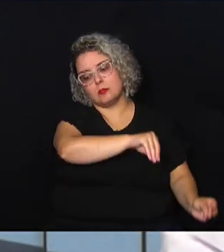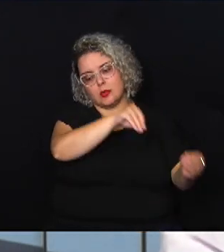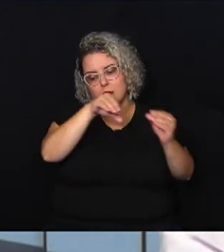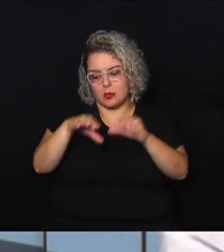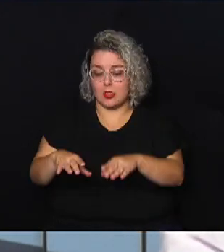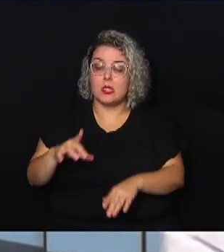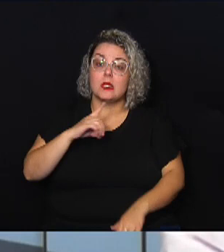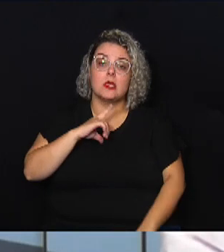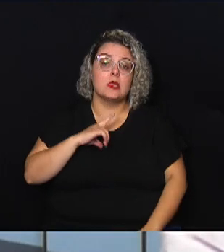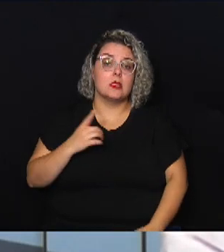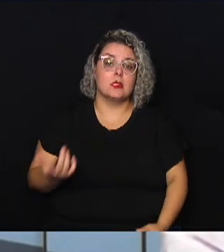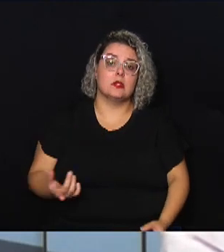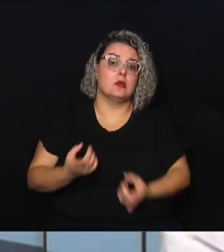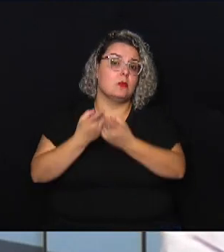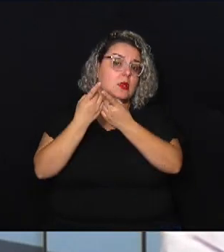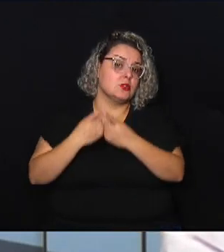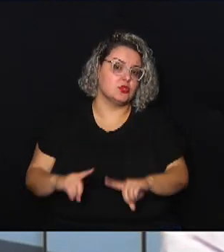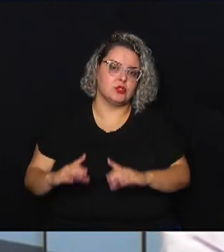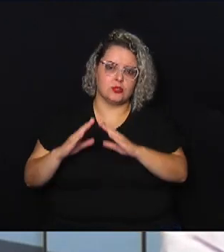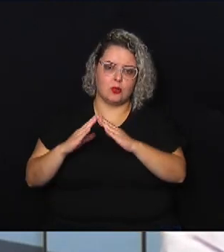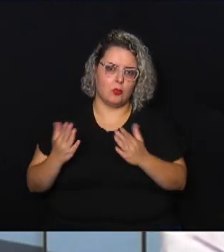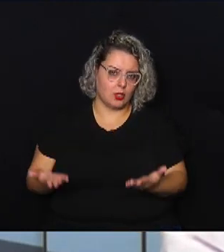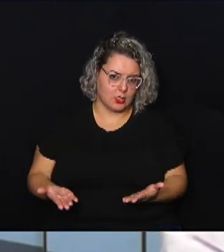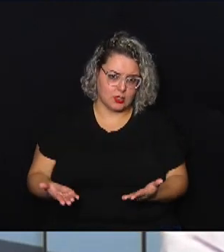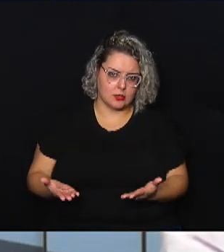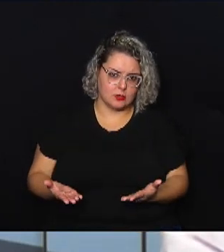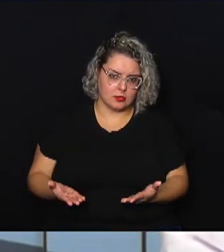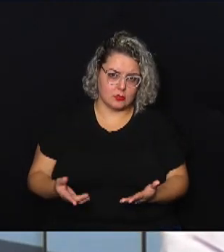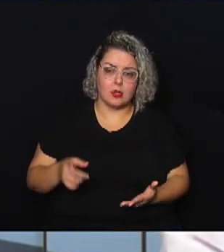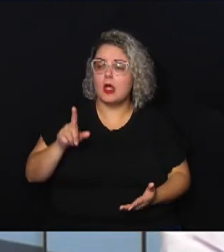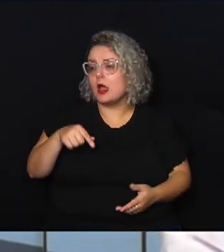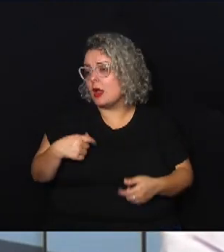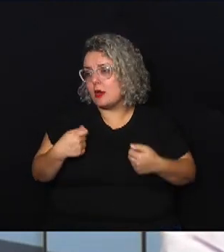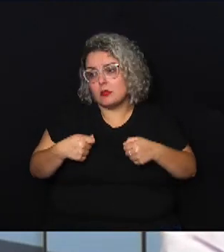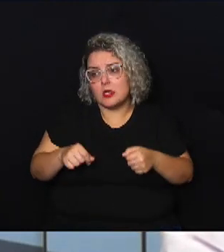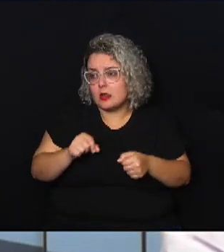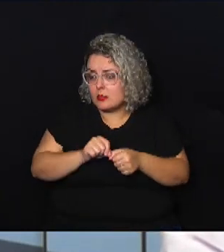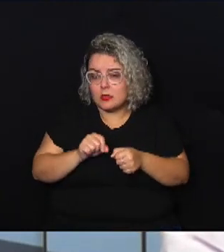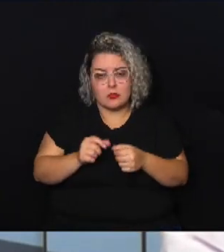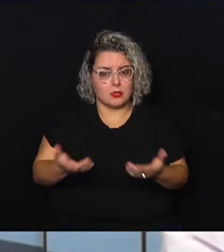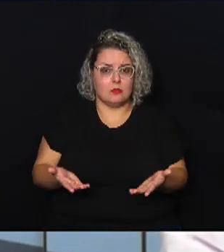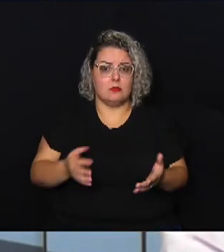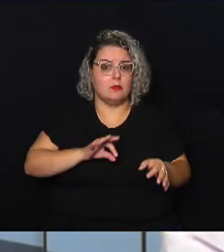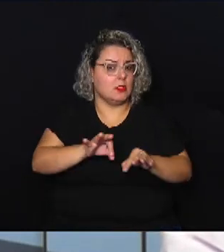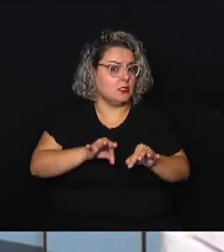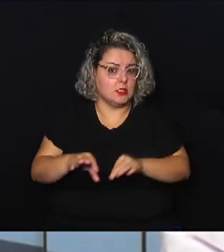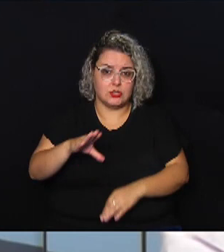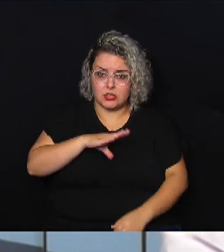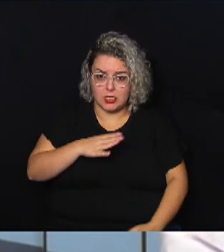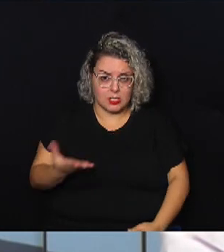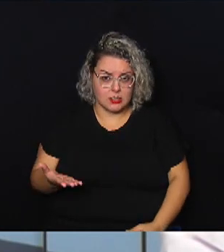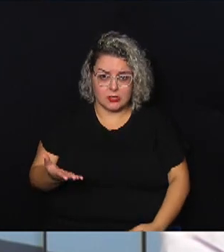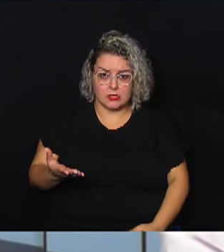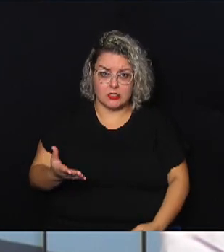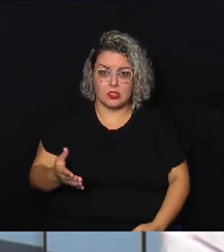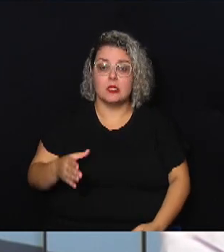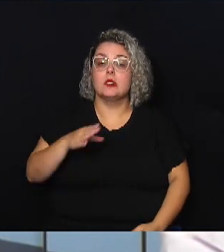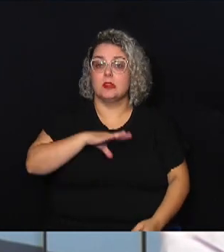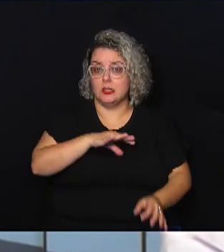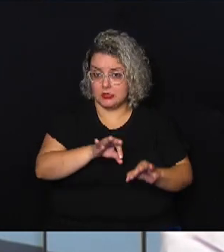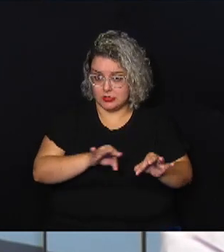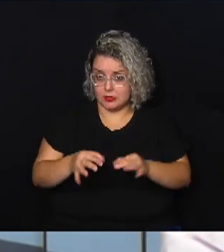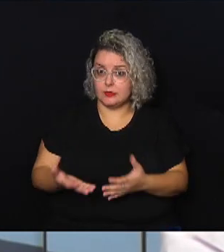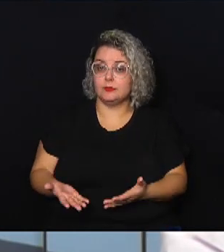uma moradia digna. É isso que nós temos que fazer. Nós temos que planejar a cidade. E a cidade está sendo planejada.